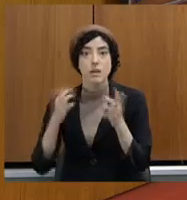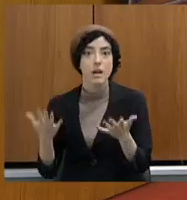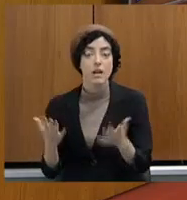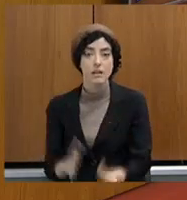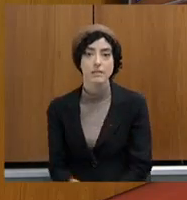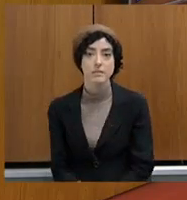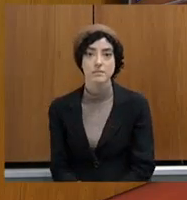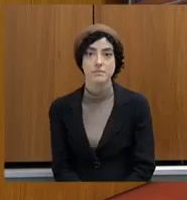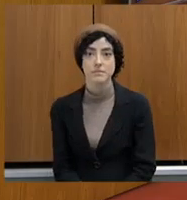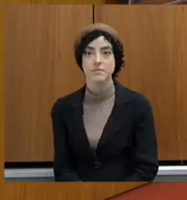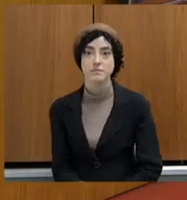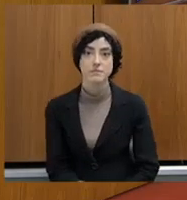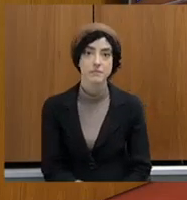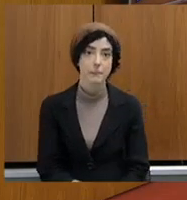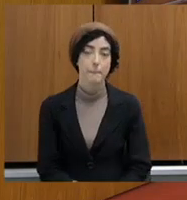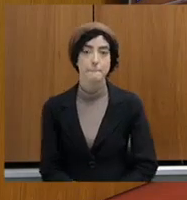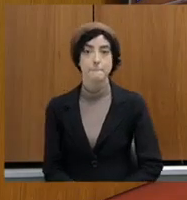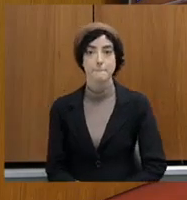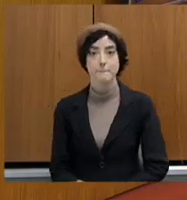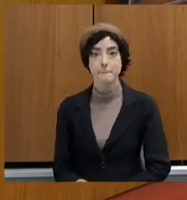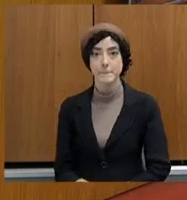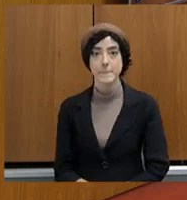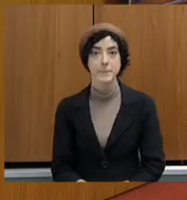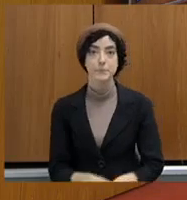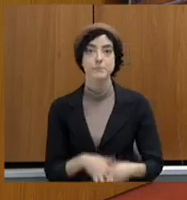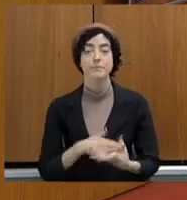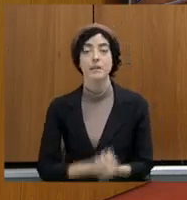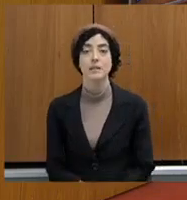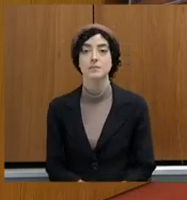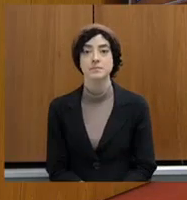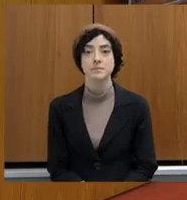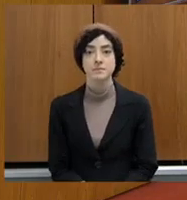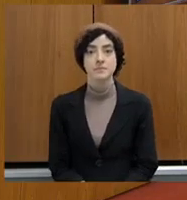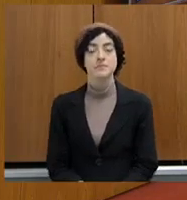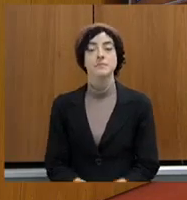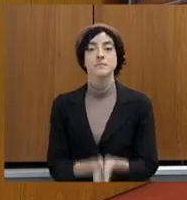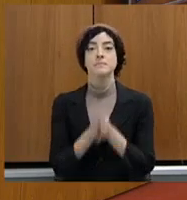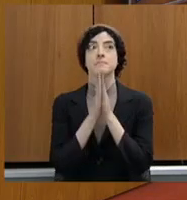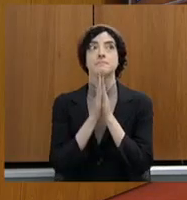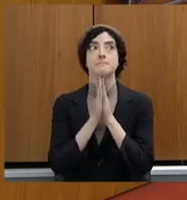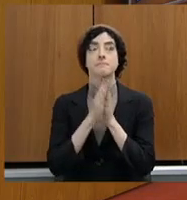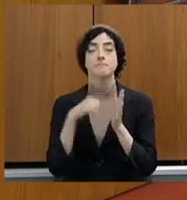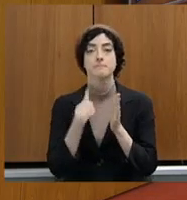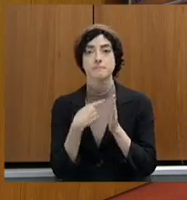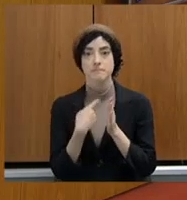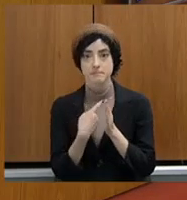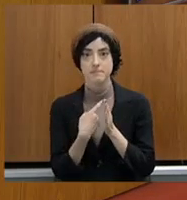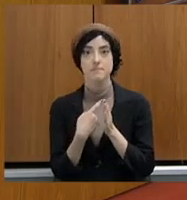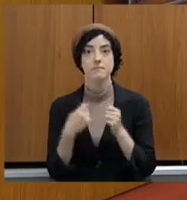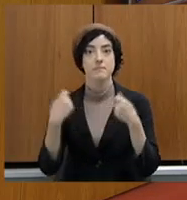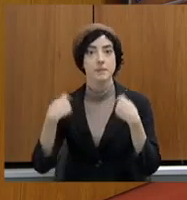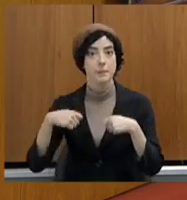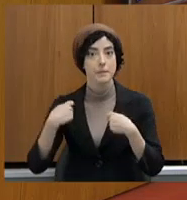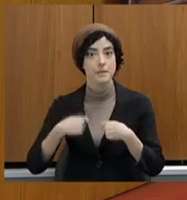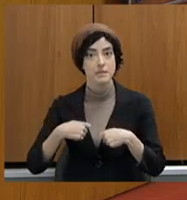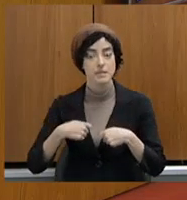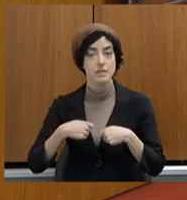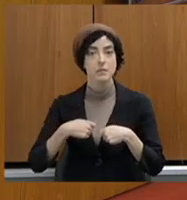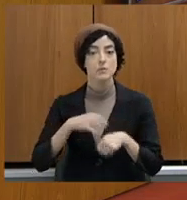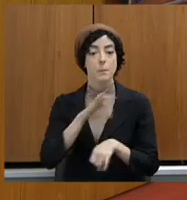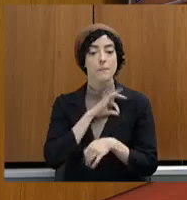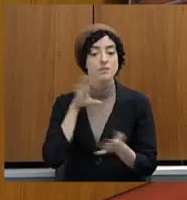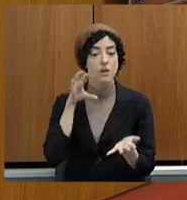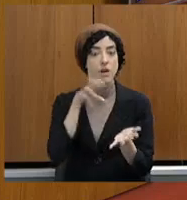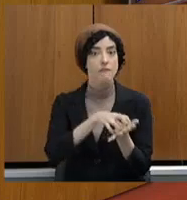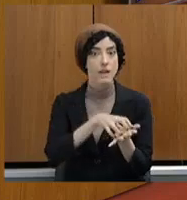lá com os membros da COFIN. Pelo amor de Deus, nós precisamos de efetivo. Aí vem o não. O